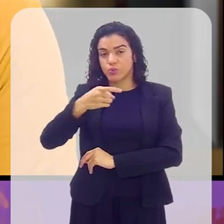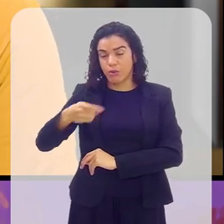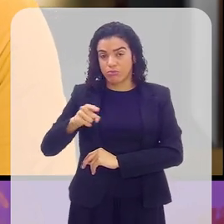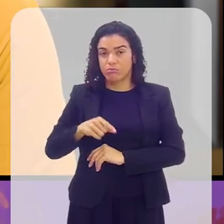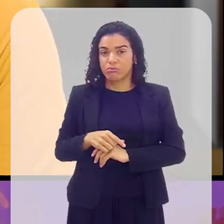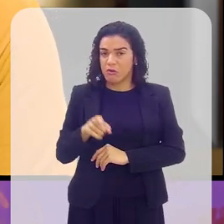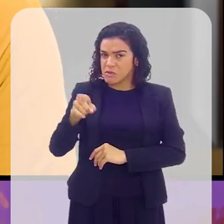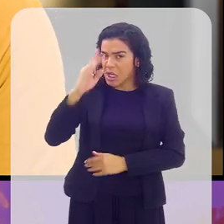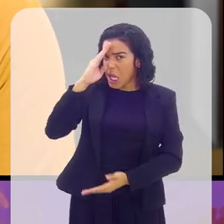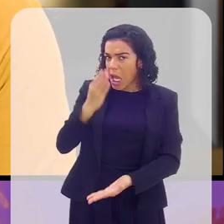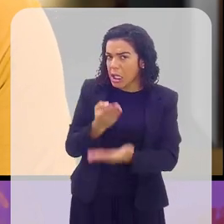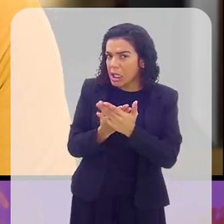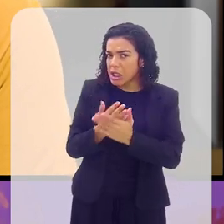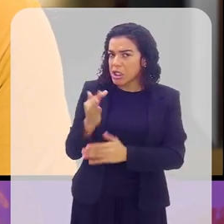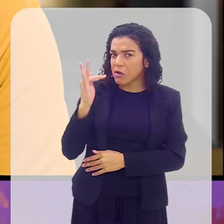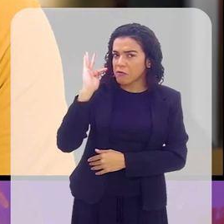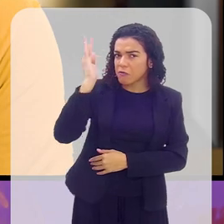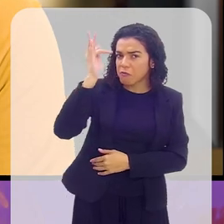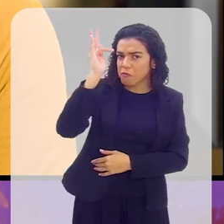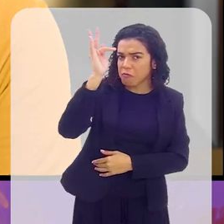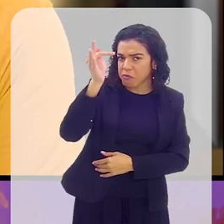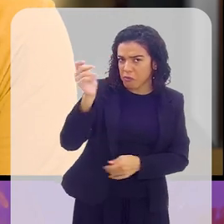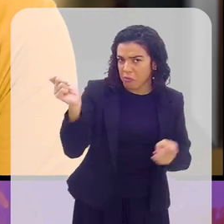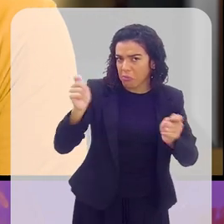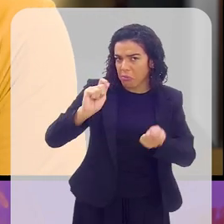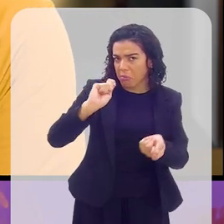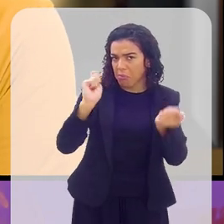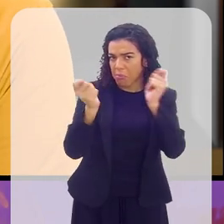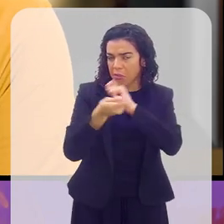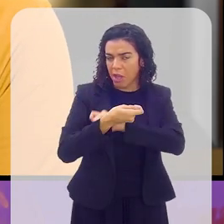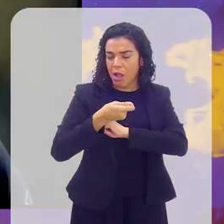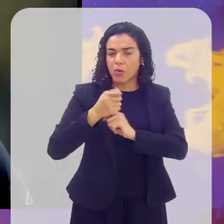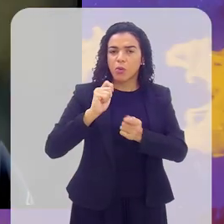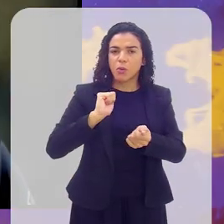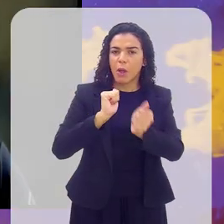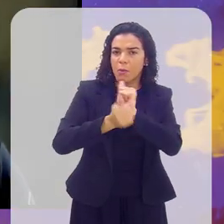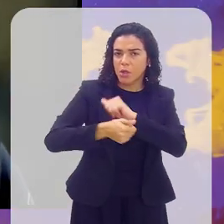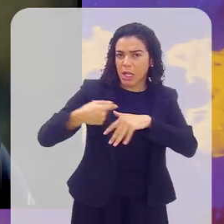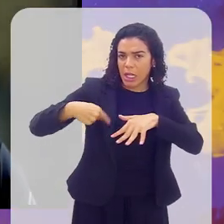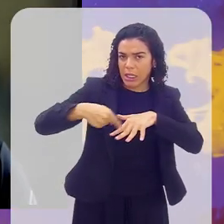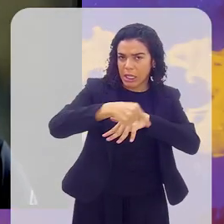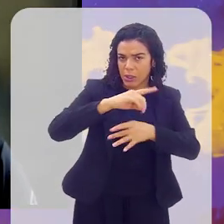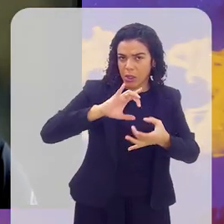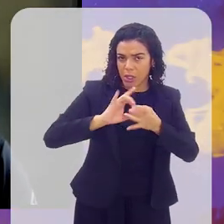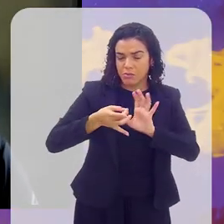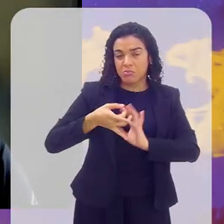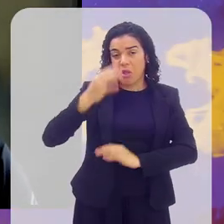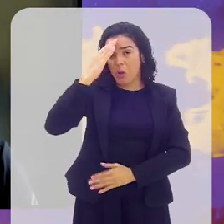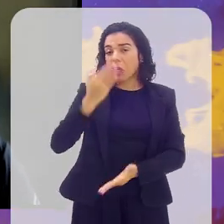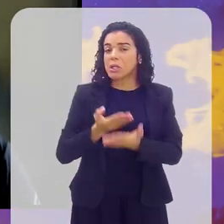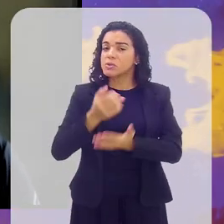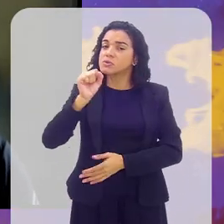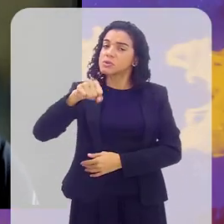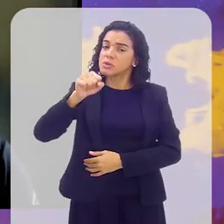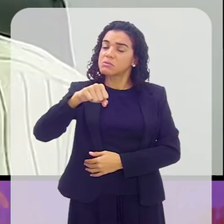tênis poderá ser um esporte olímpico brevemente. Olha, eu acredito que sim,